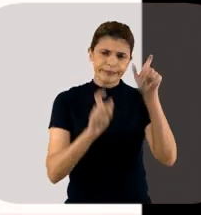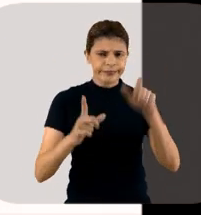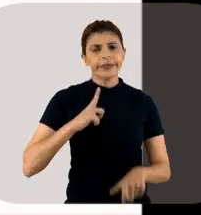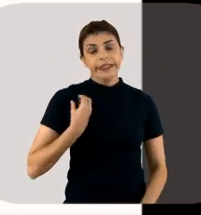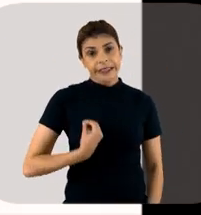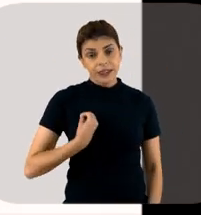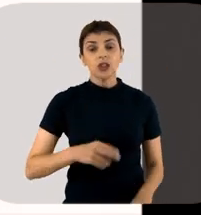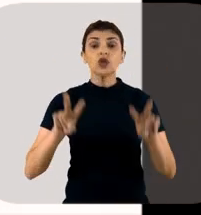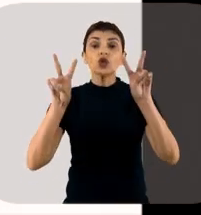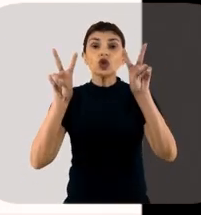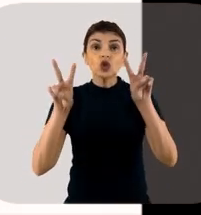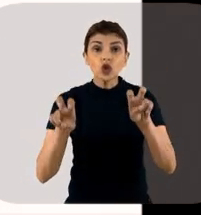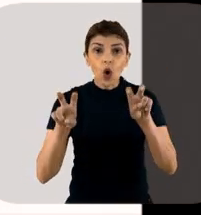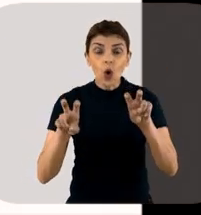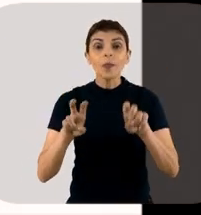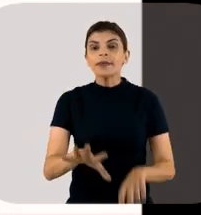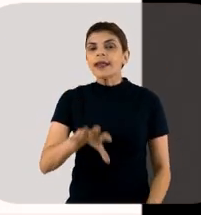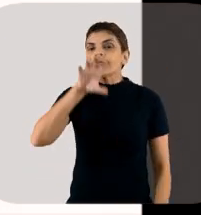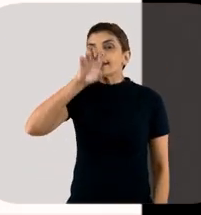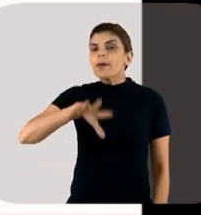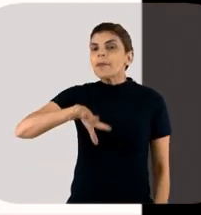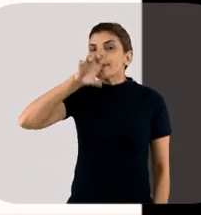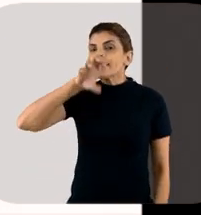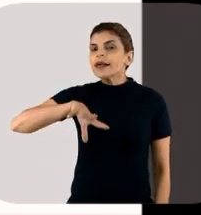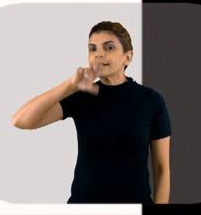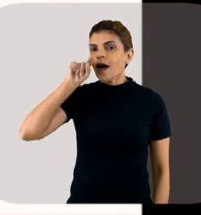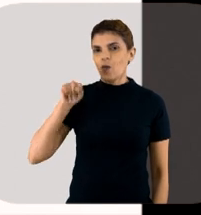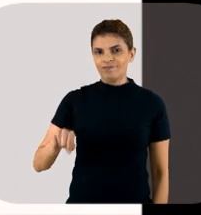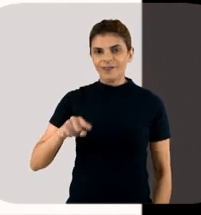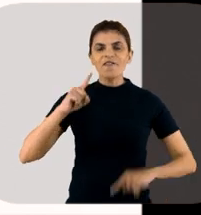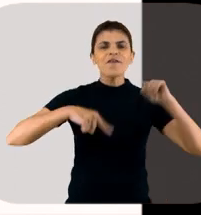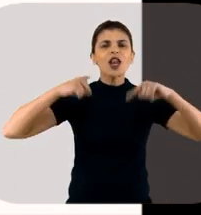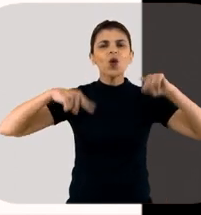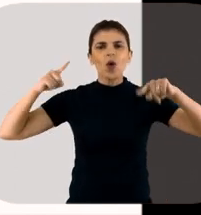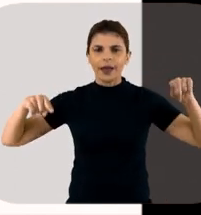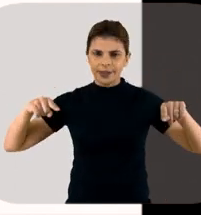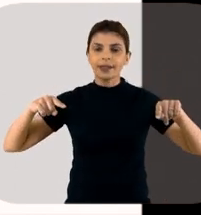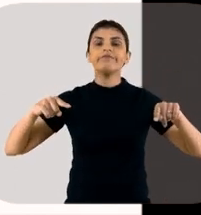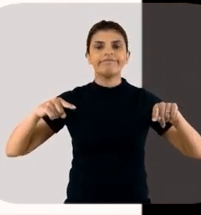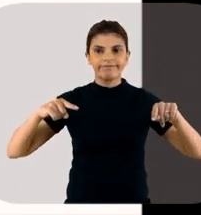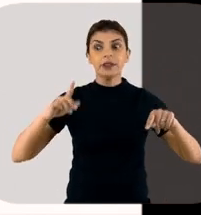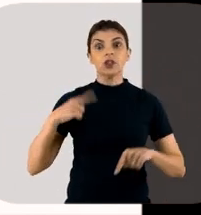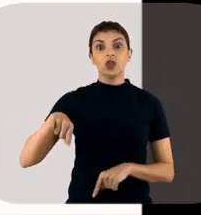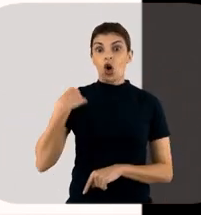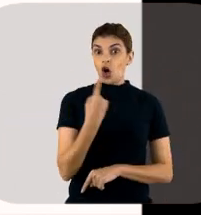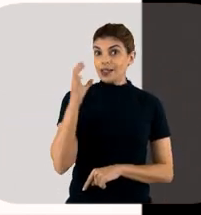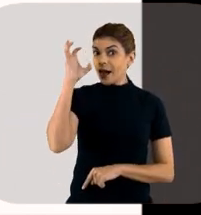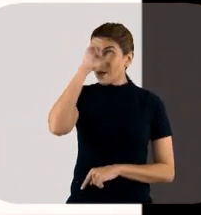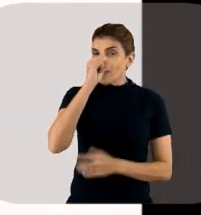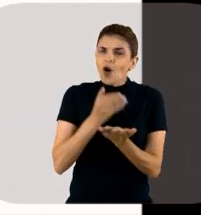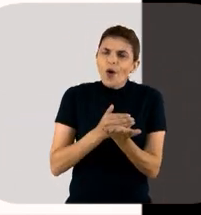todo mundo tenha, é na questão de frequência respiratória. Infelizmente, é um sinal vital que a gente